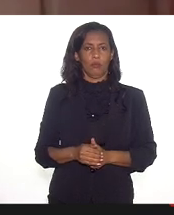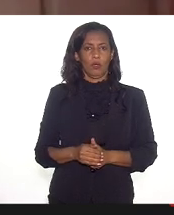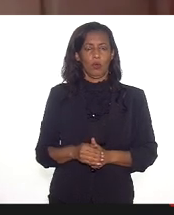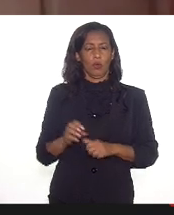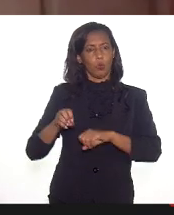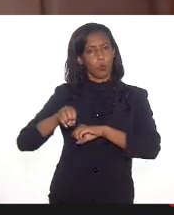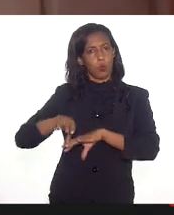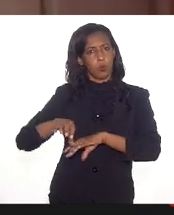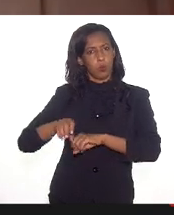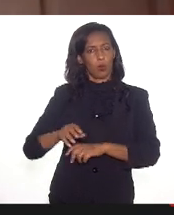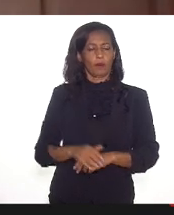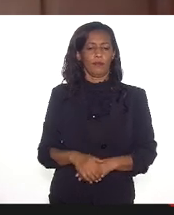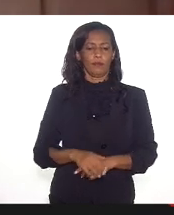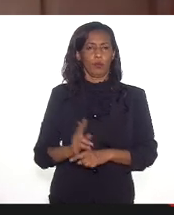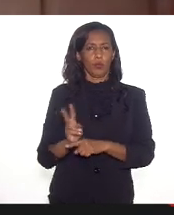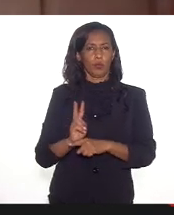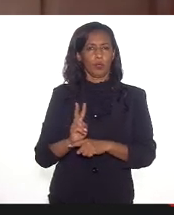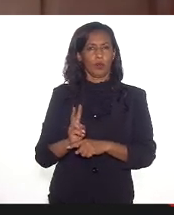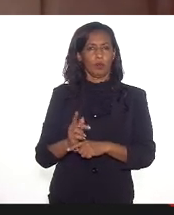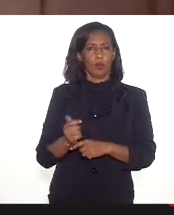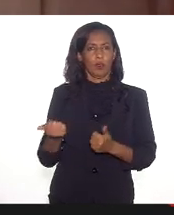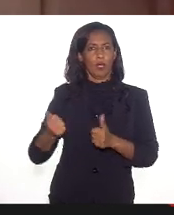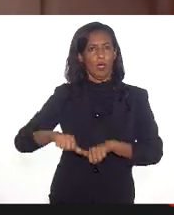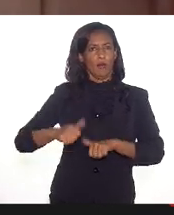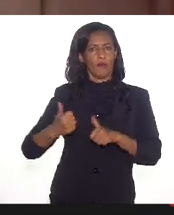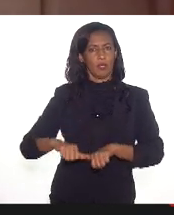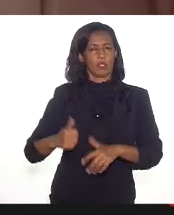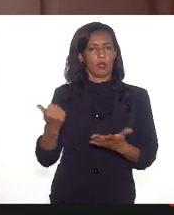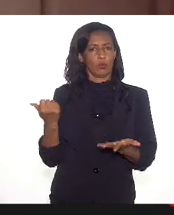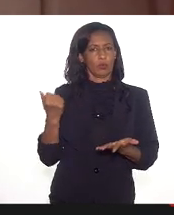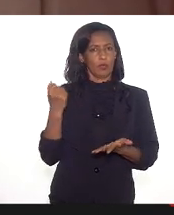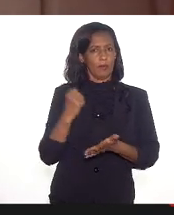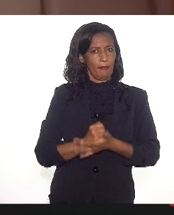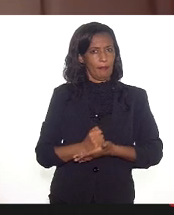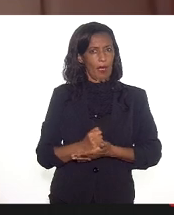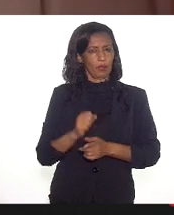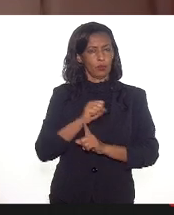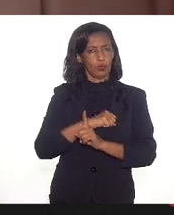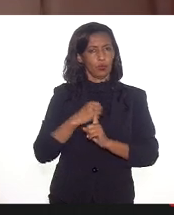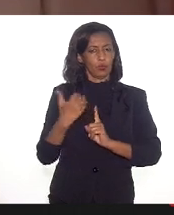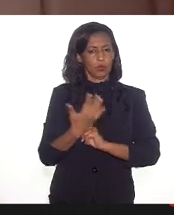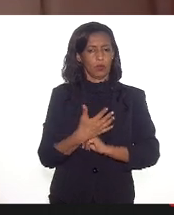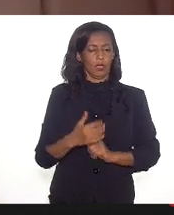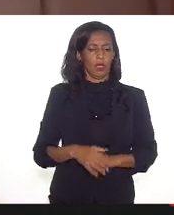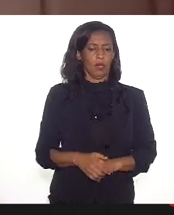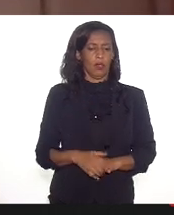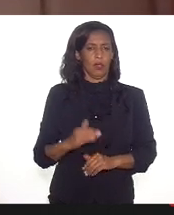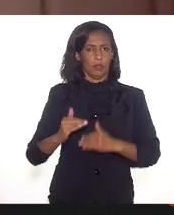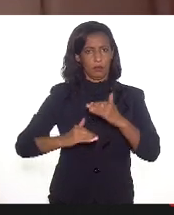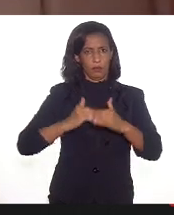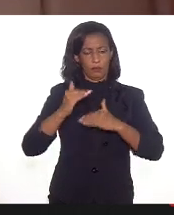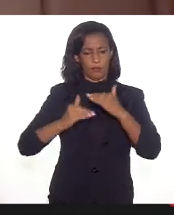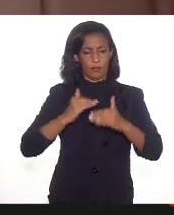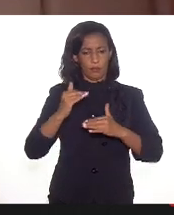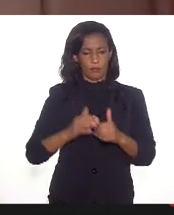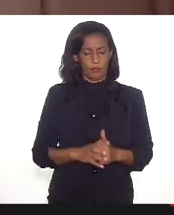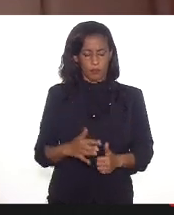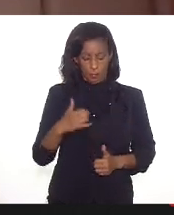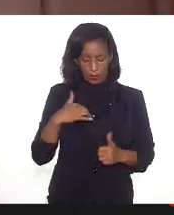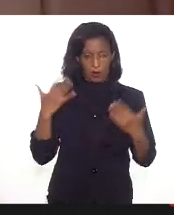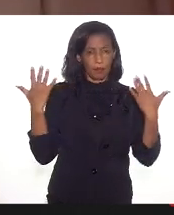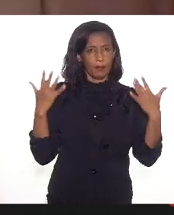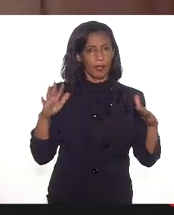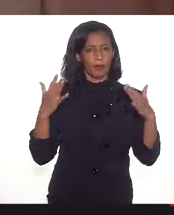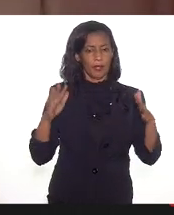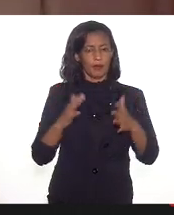e o monitoramento e avaliação dos impactos sociais nesse processo. Eu quero parabenizar